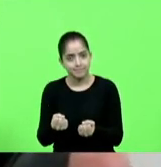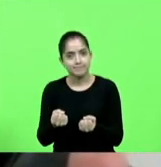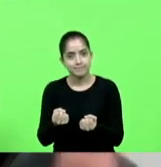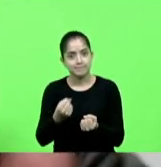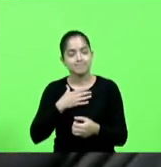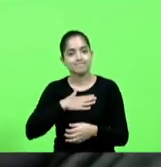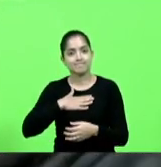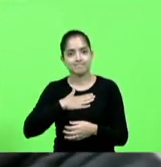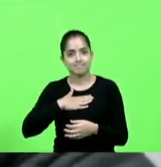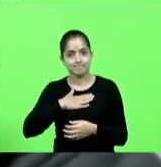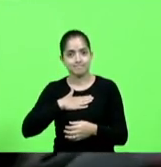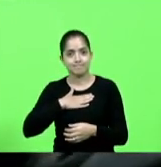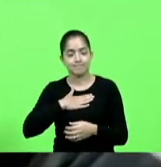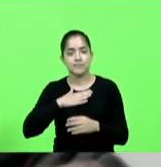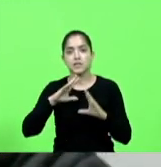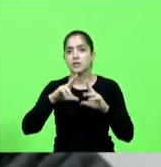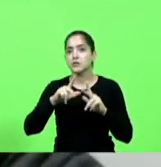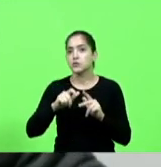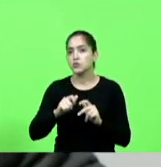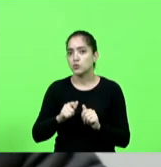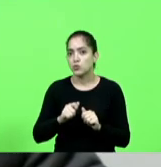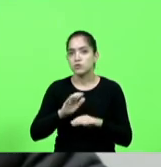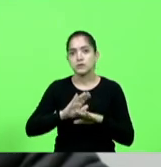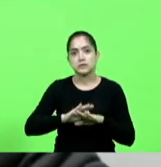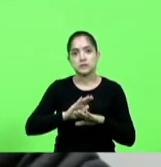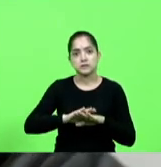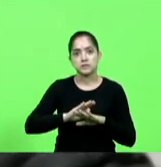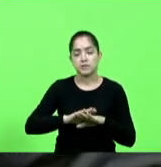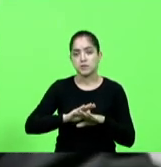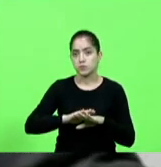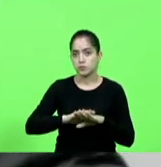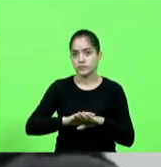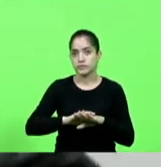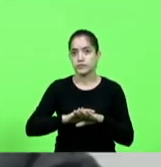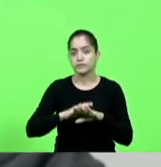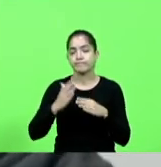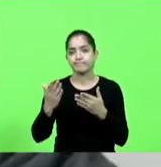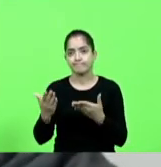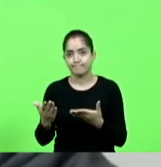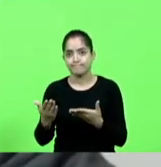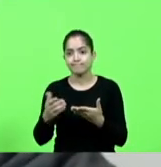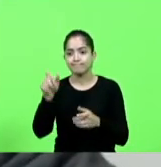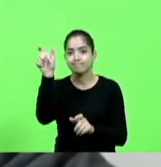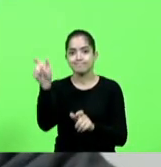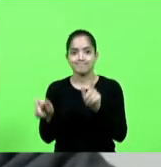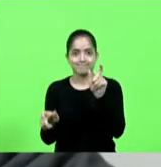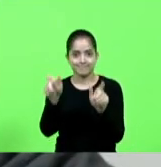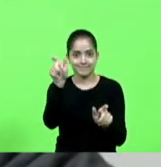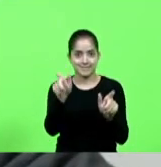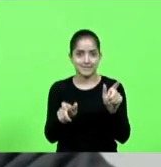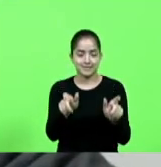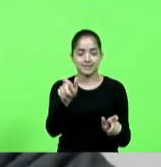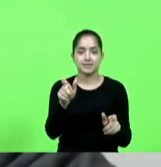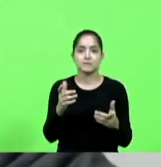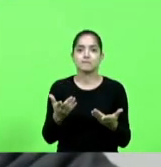de todas as mãos dos nossos cidadãos e cidadãs